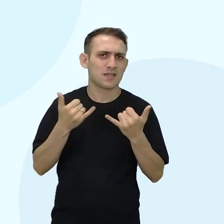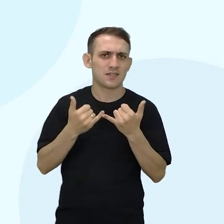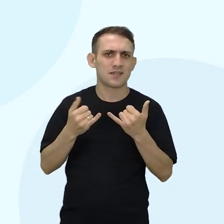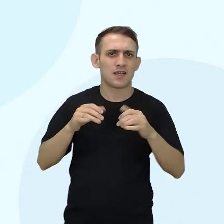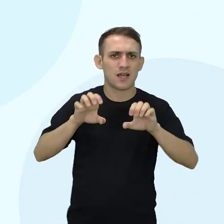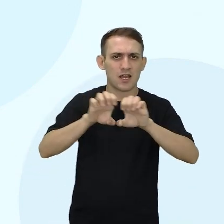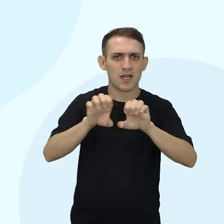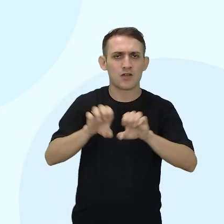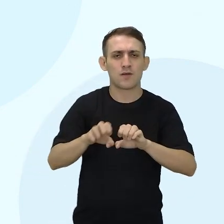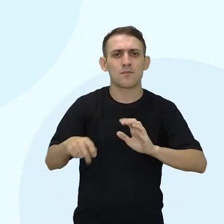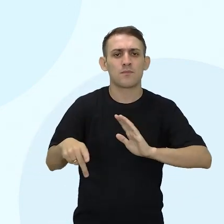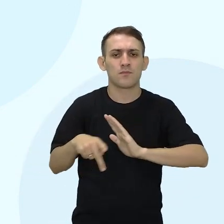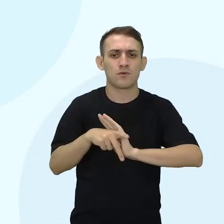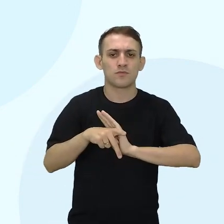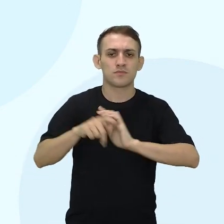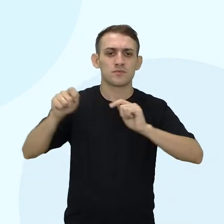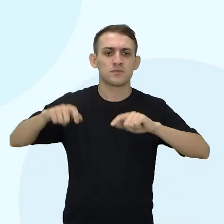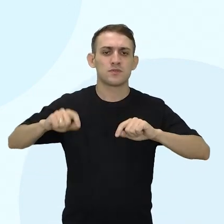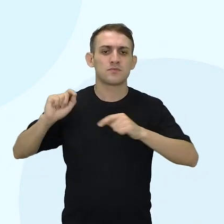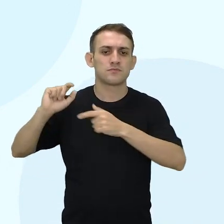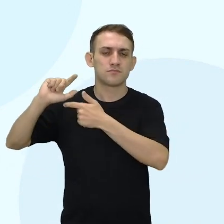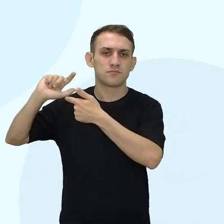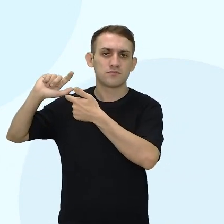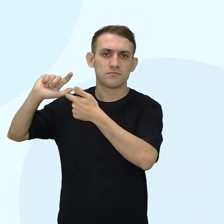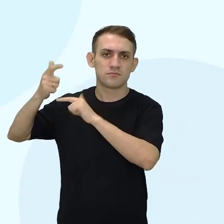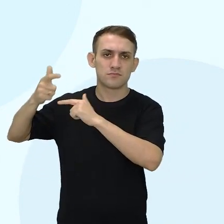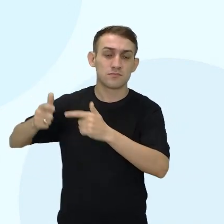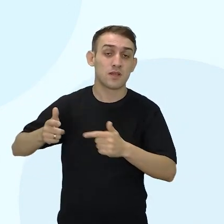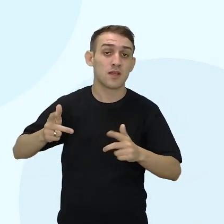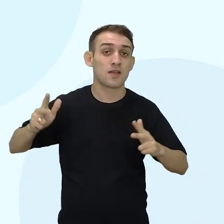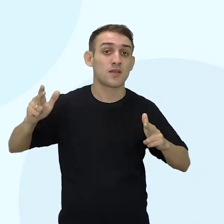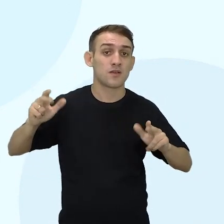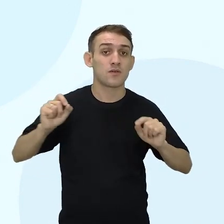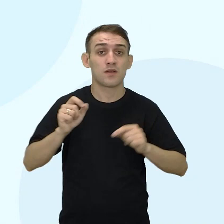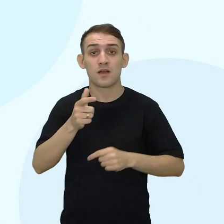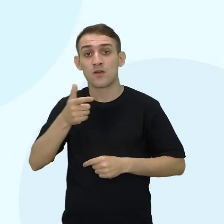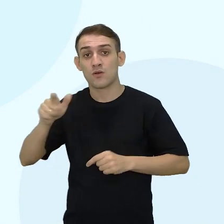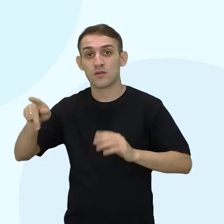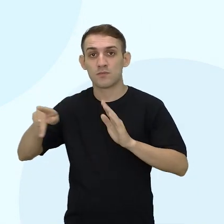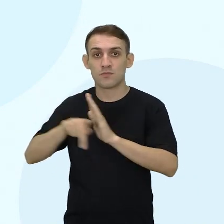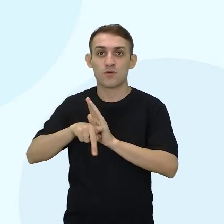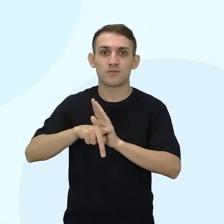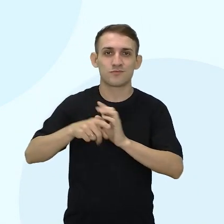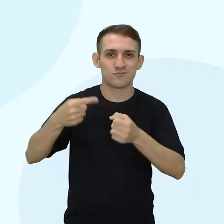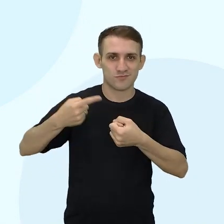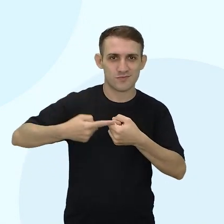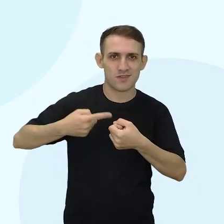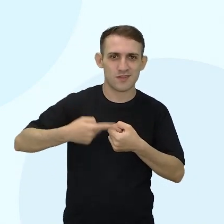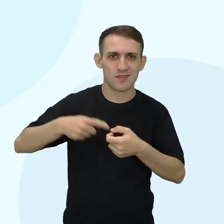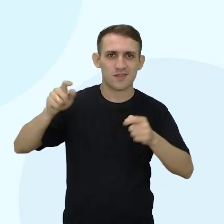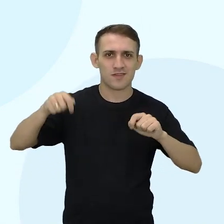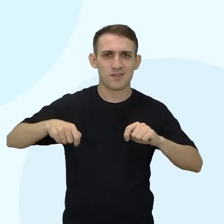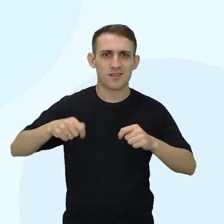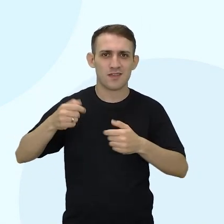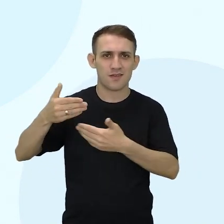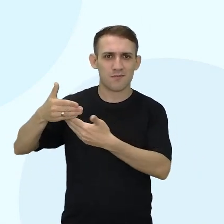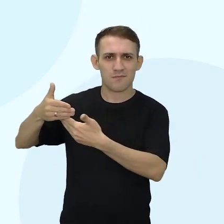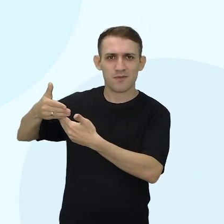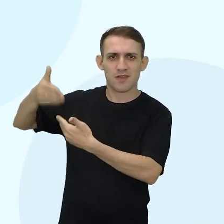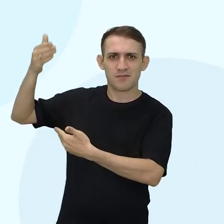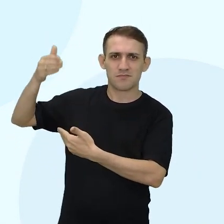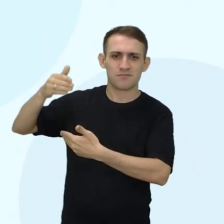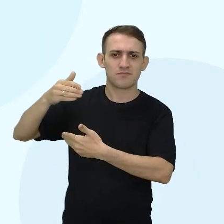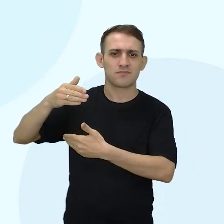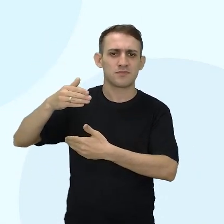estrutura de casa Kaisara, tradicionalmente, era a mesma que a Kaisara do interior. Paredes de pau a